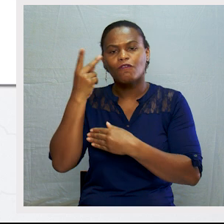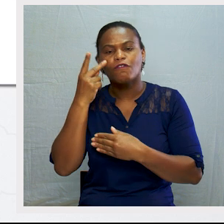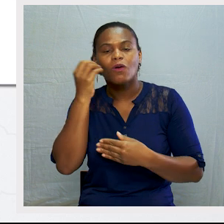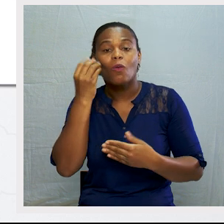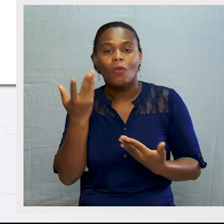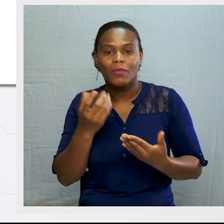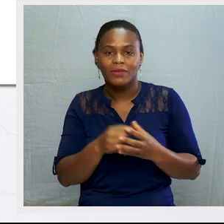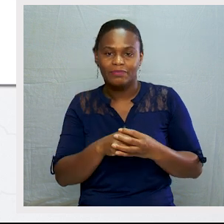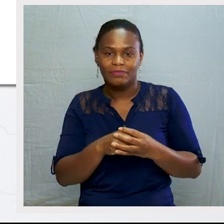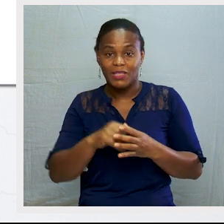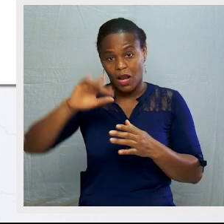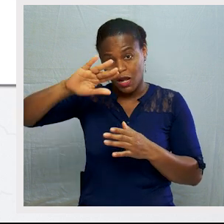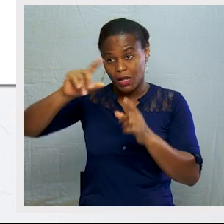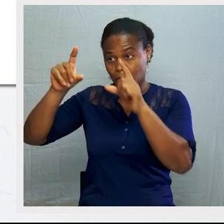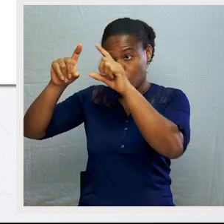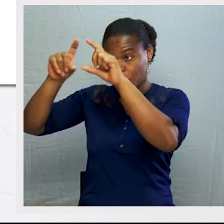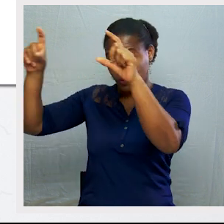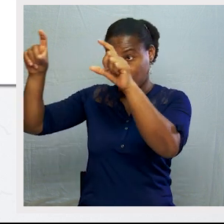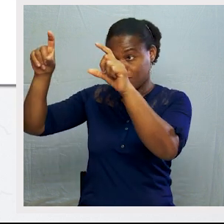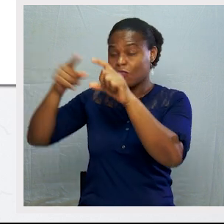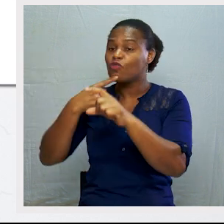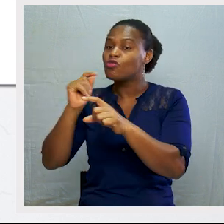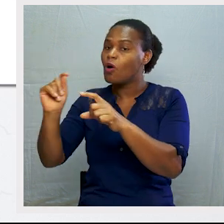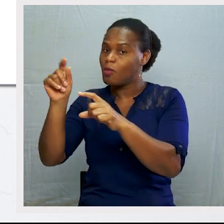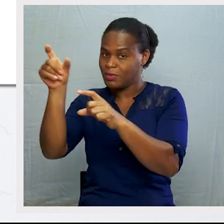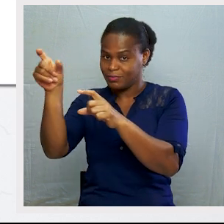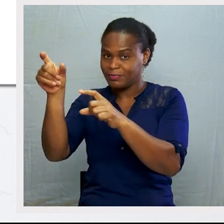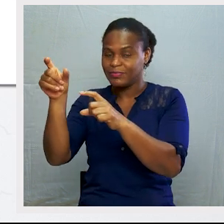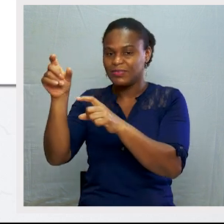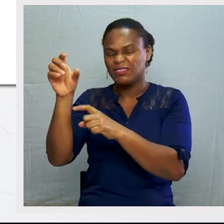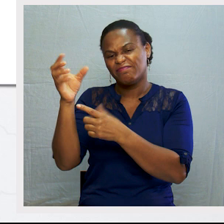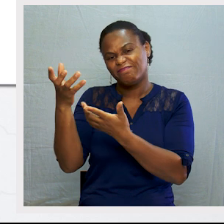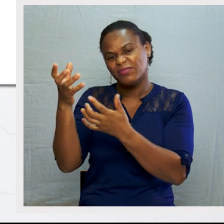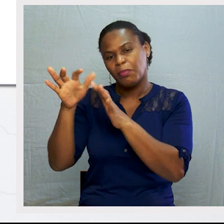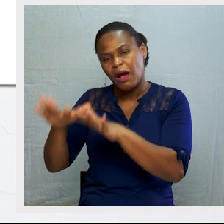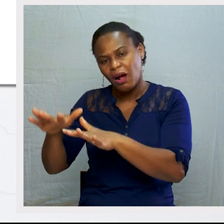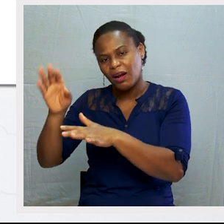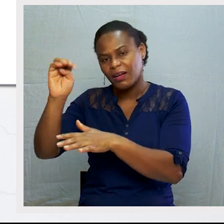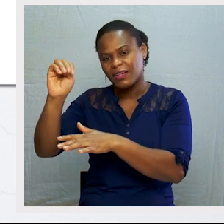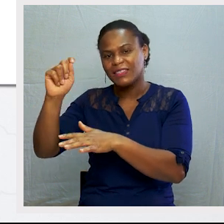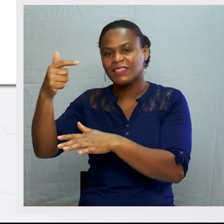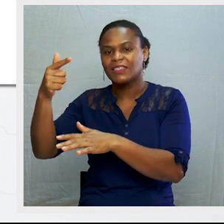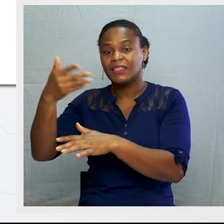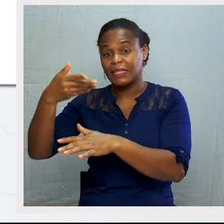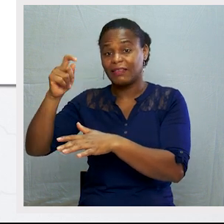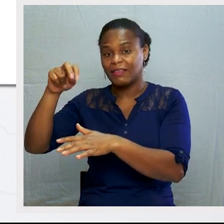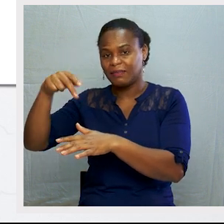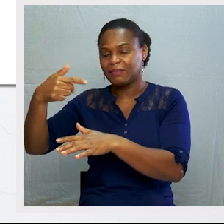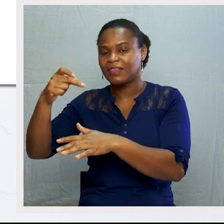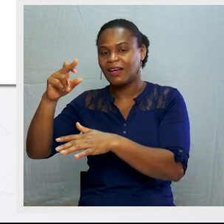Temos ali um retângulo do lado direito com os seguintes nomes. Sedentário, Nómadas,